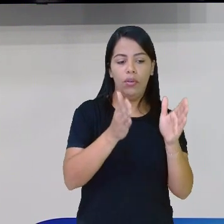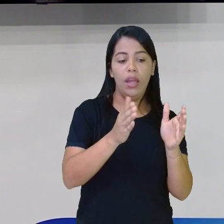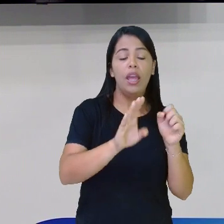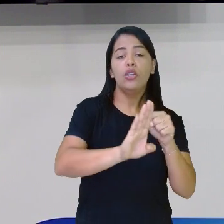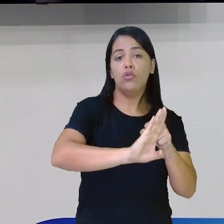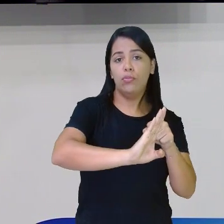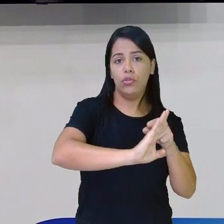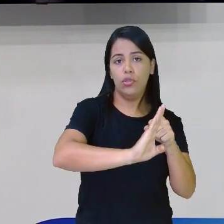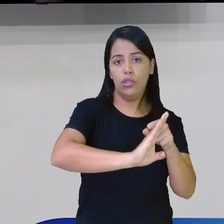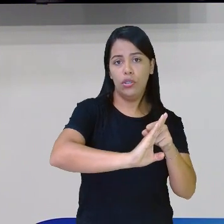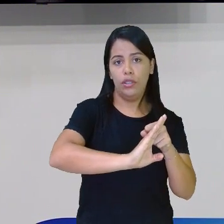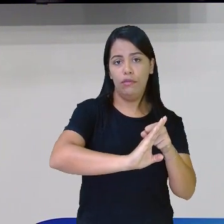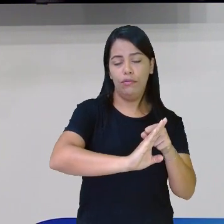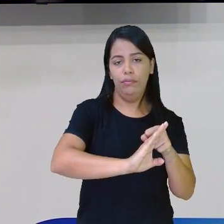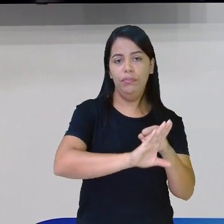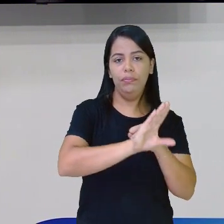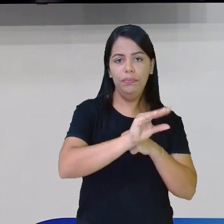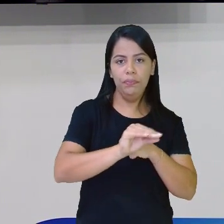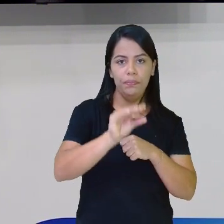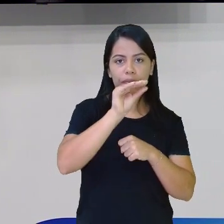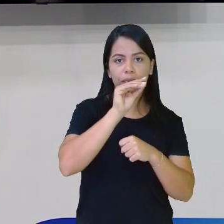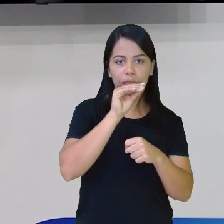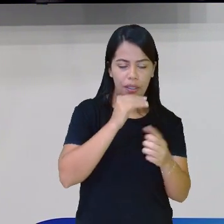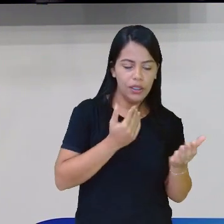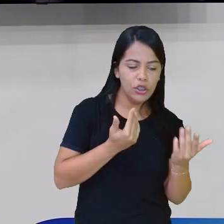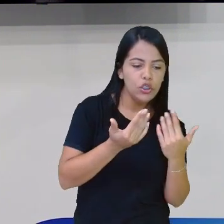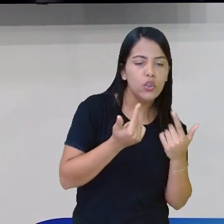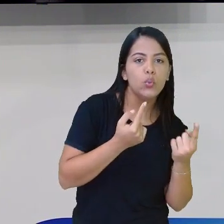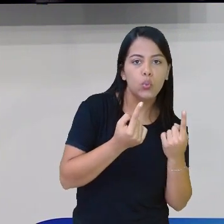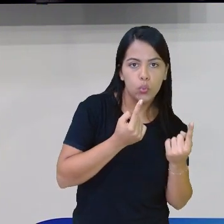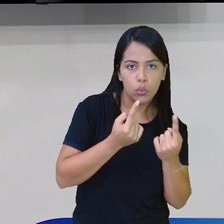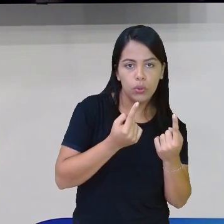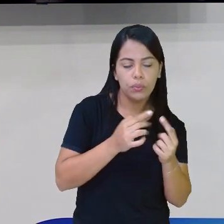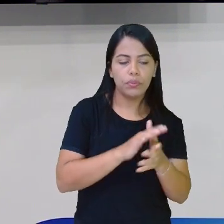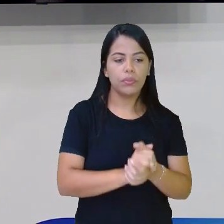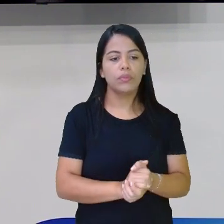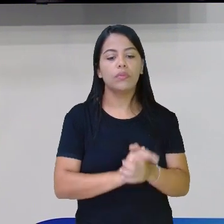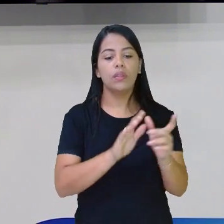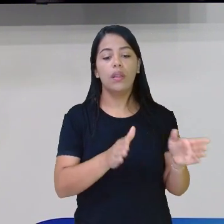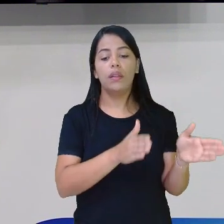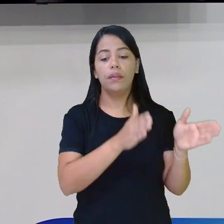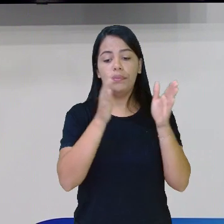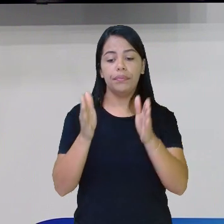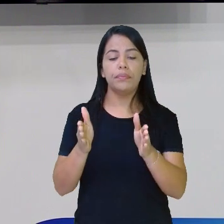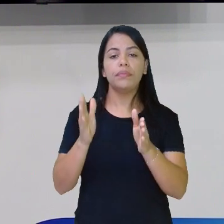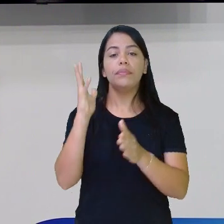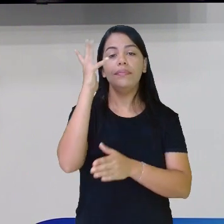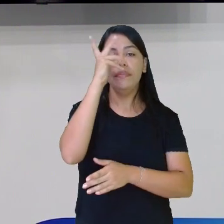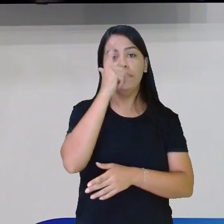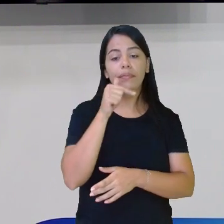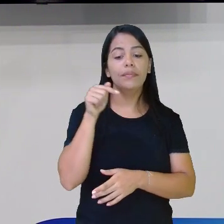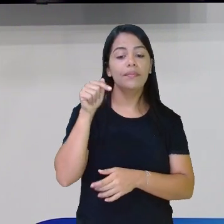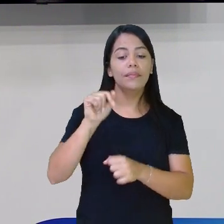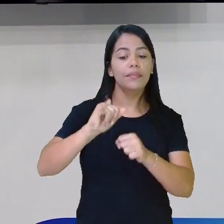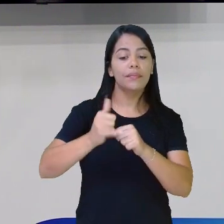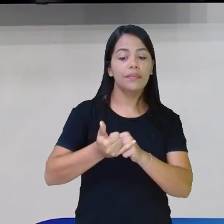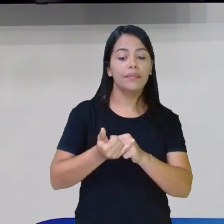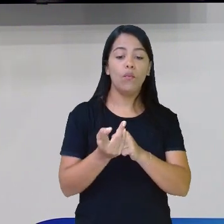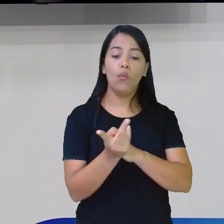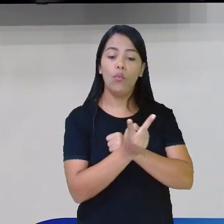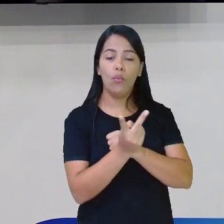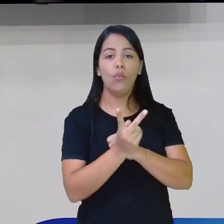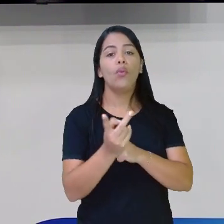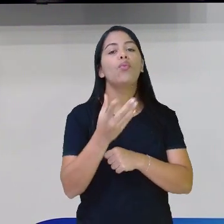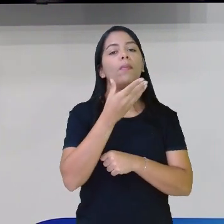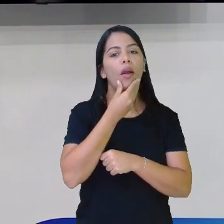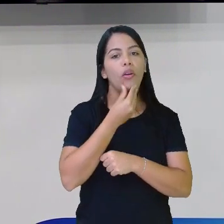discurso bonito está combinando, é tudo no masculino. Logo, eu troquei a palavra discurso